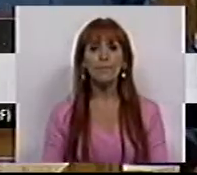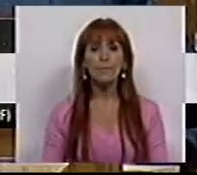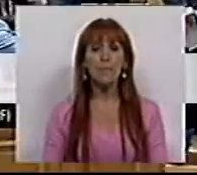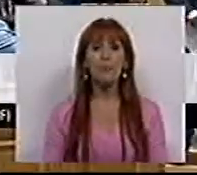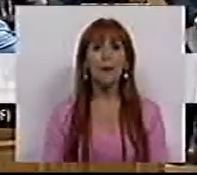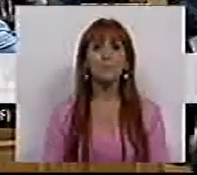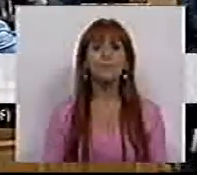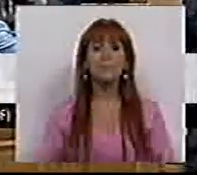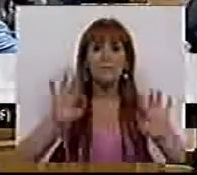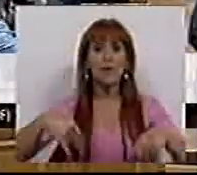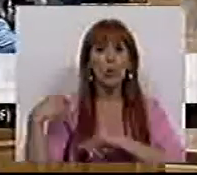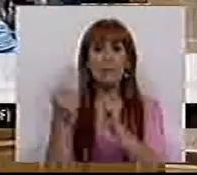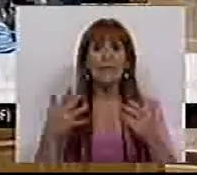Está concluído este debate e vamos...